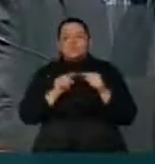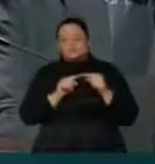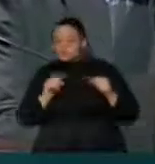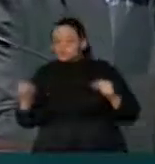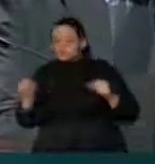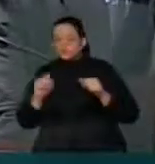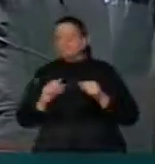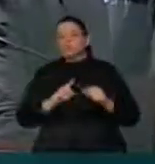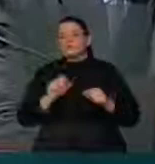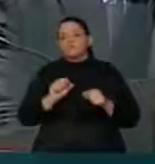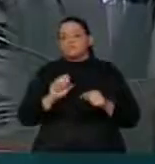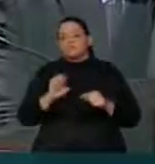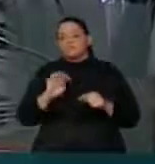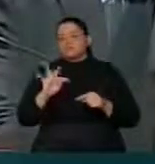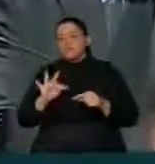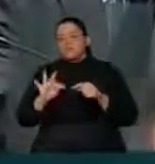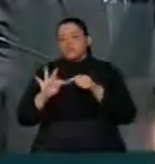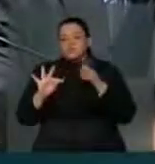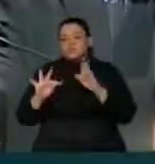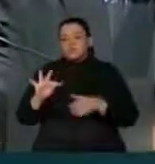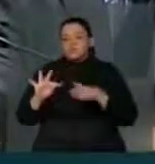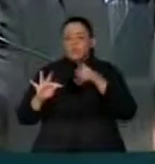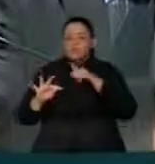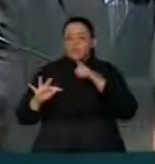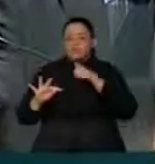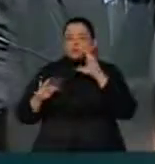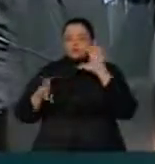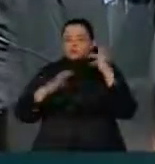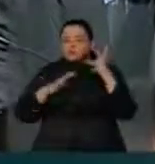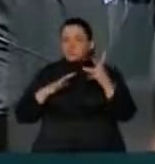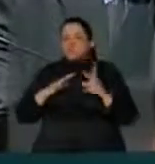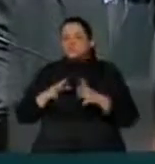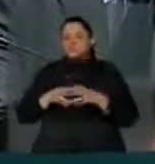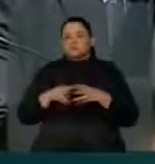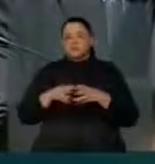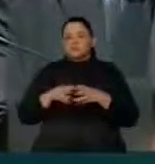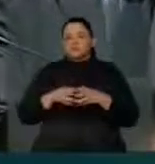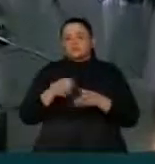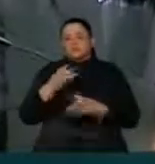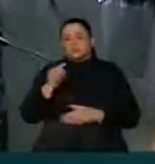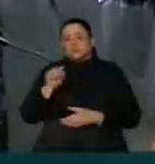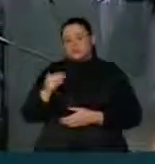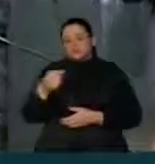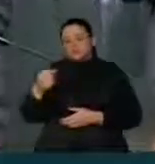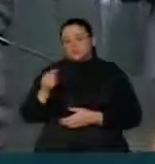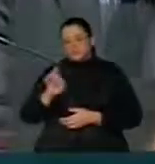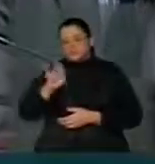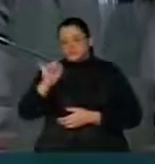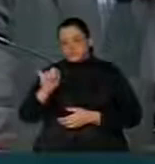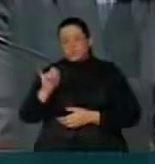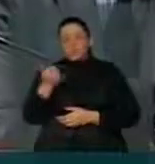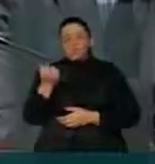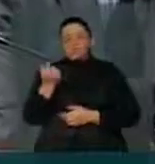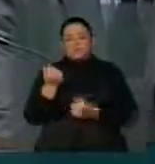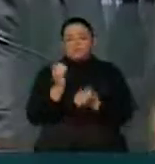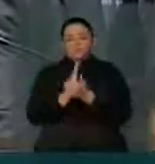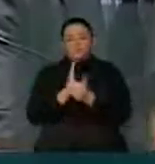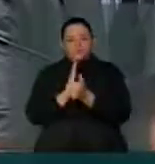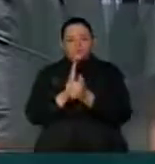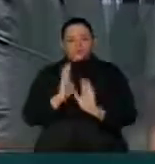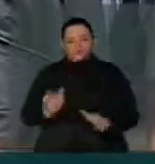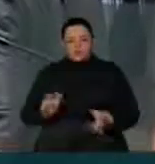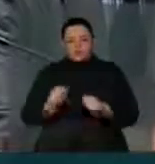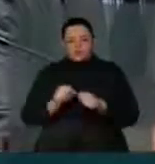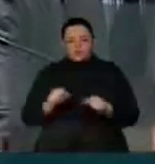definidos. Para os estaleiros do Brasil, salvo engano, da ordem de 3,7 bilhões de dólares, o empréstimo que seria realizado. Ora,